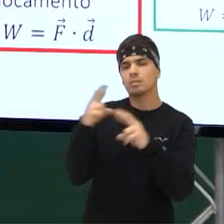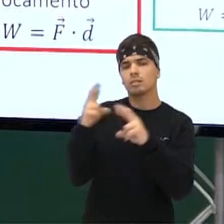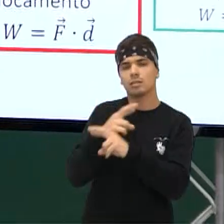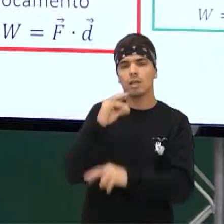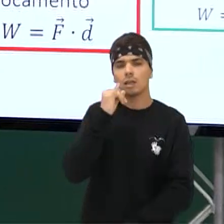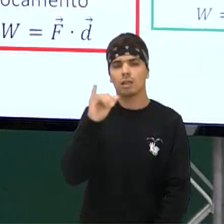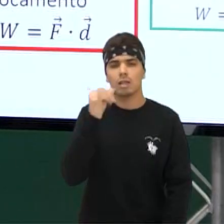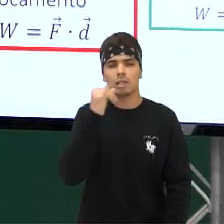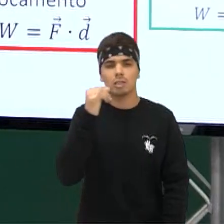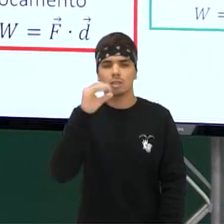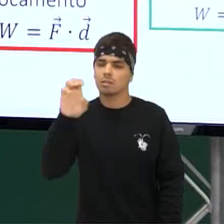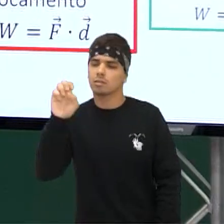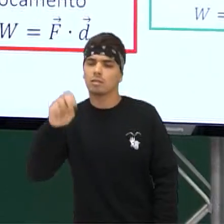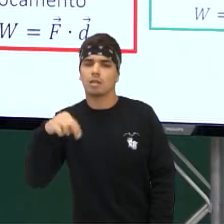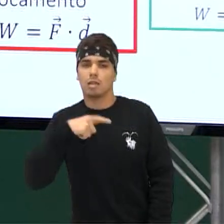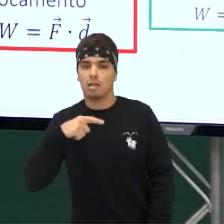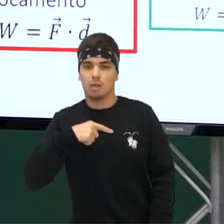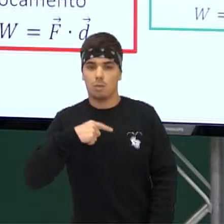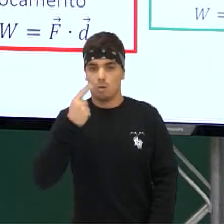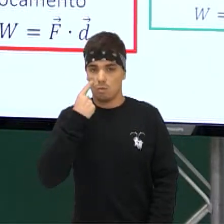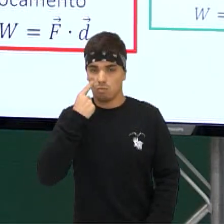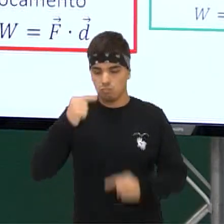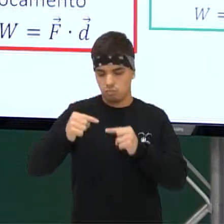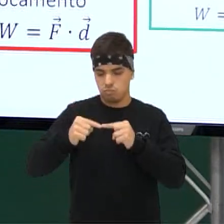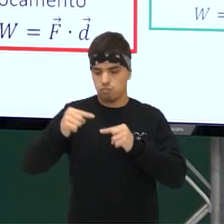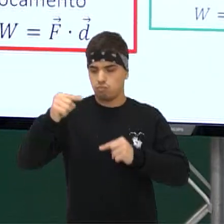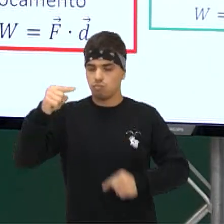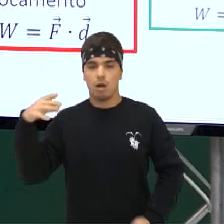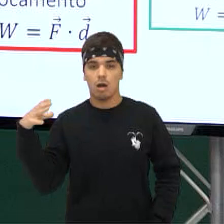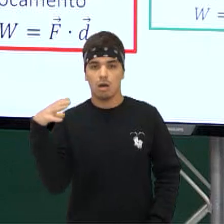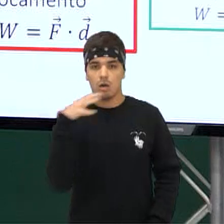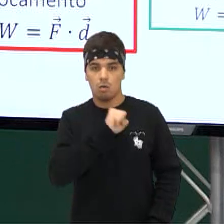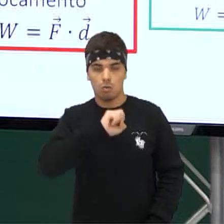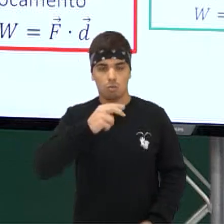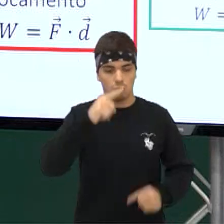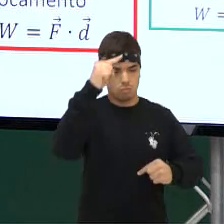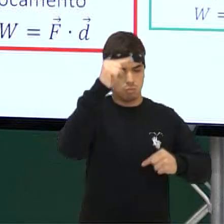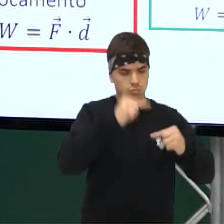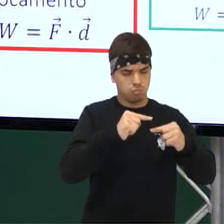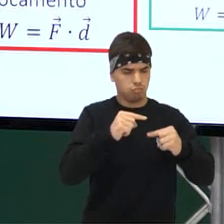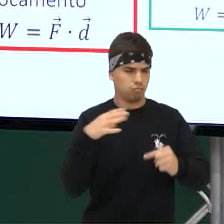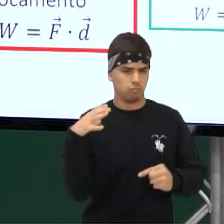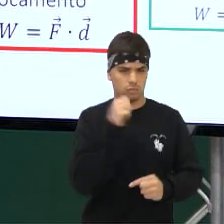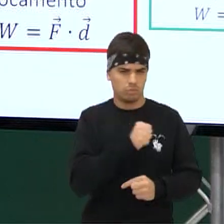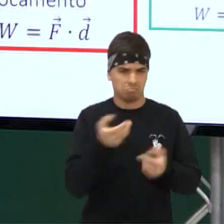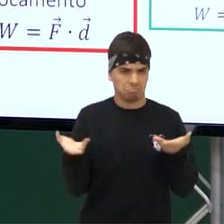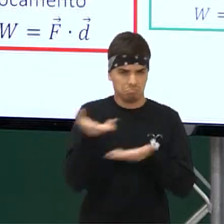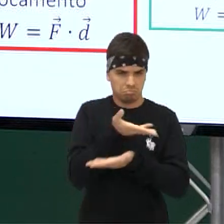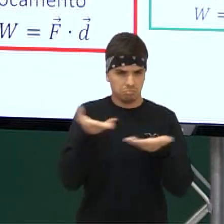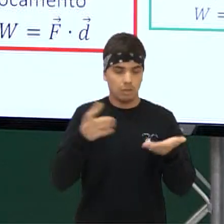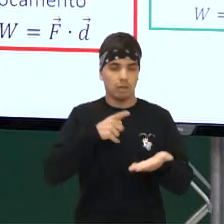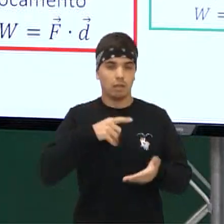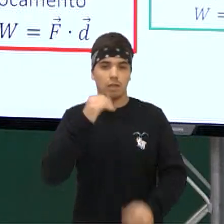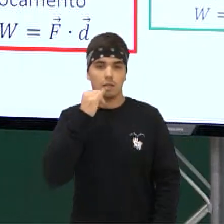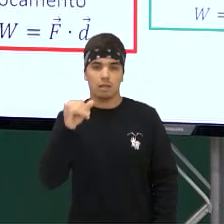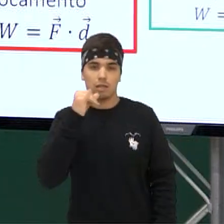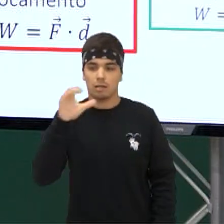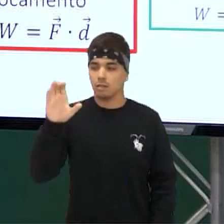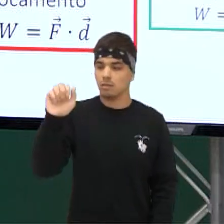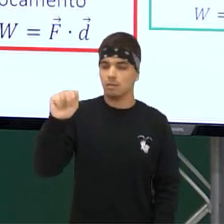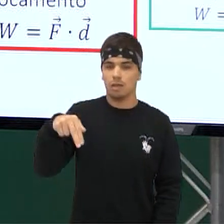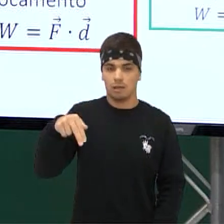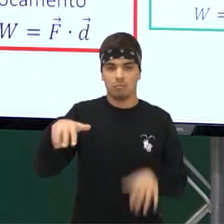cinética Ou seja, toda vez que eu aumento a velocidade de nua, velocidade ou vice-versa Estou mexendo com a energia cinética